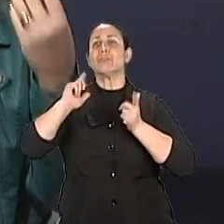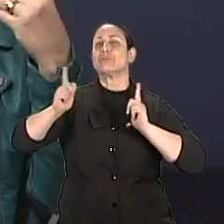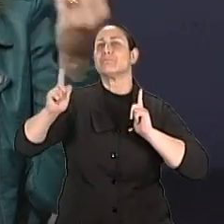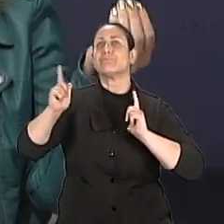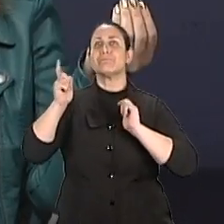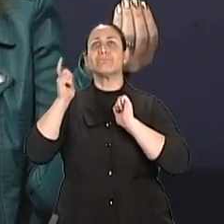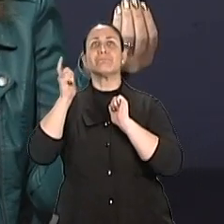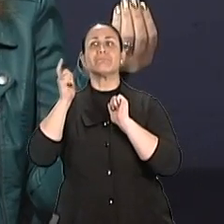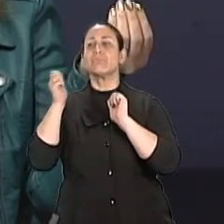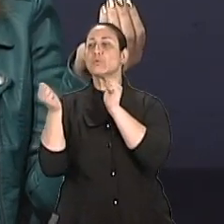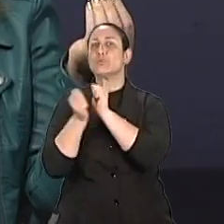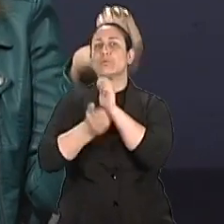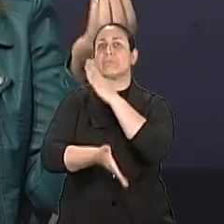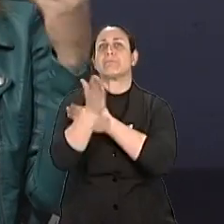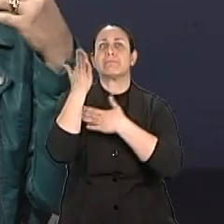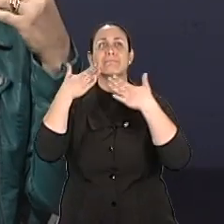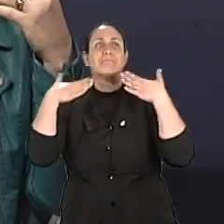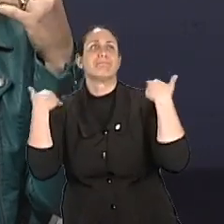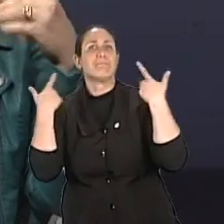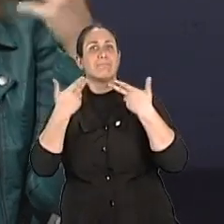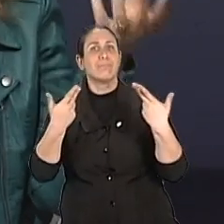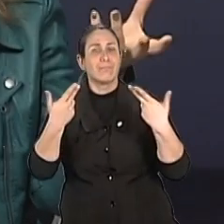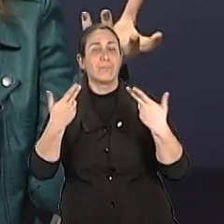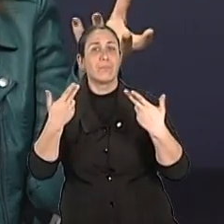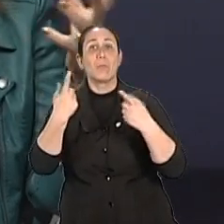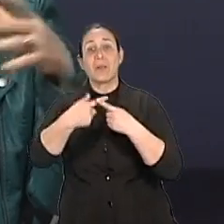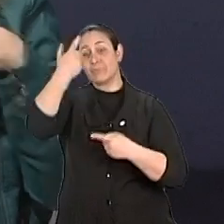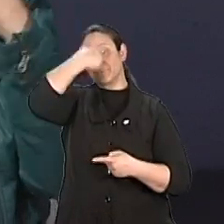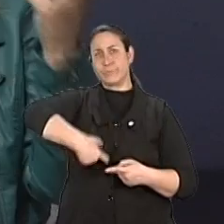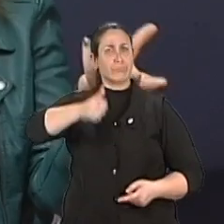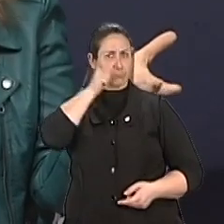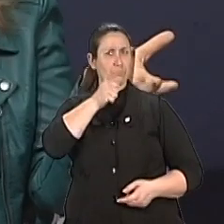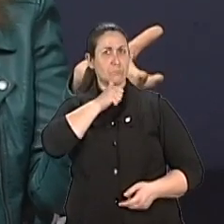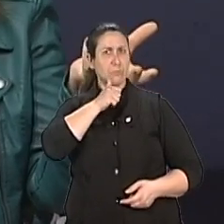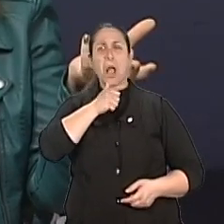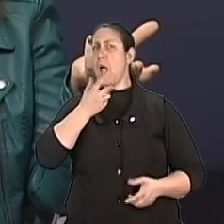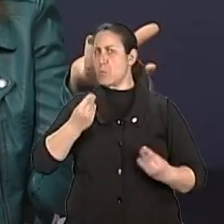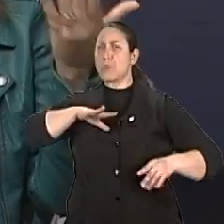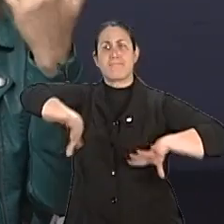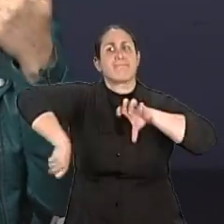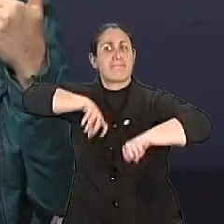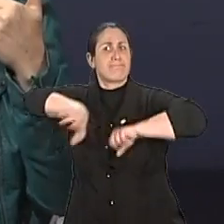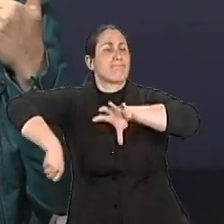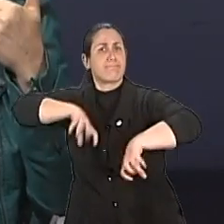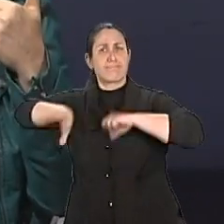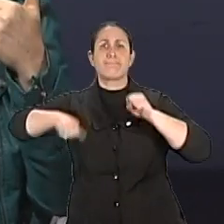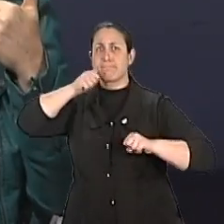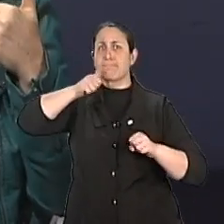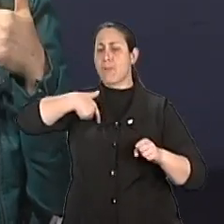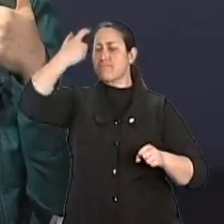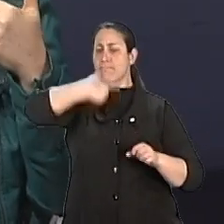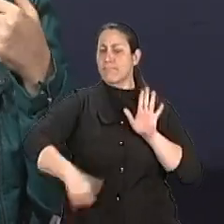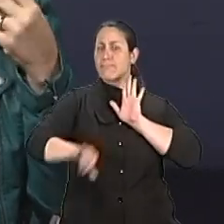E aí entra uma questão também de gênero, porque as mulheres são proativas, as mulheres buscam muito mais. A identidade da